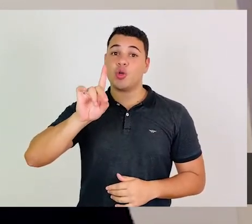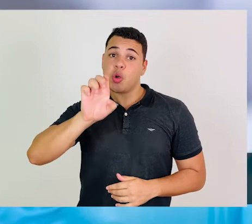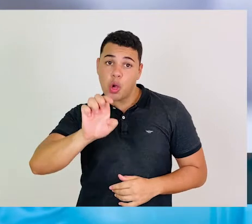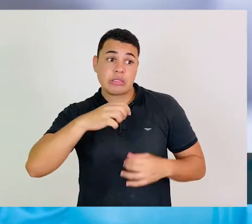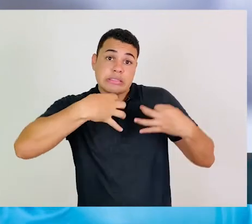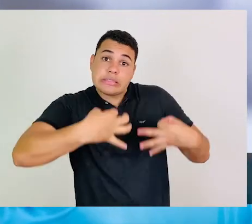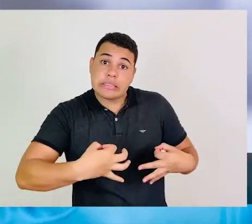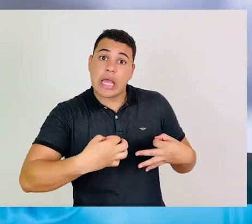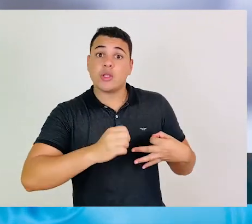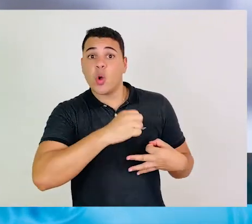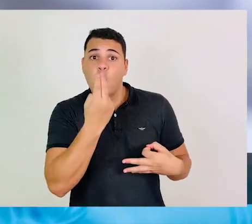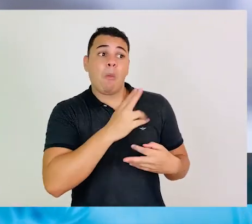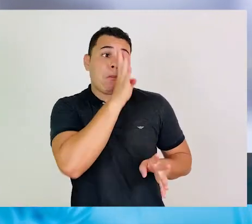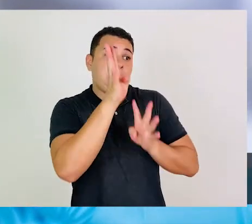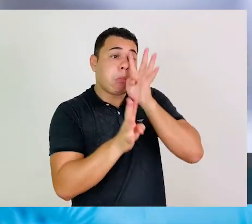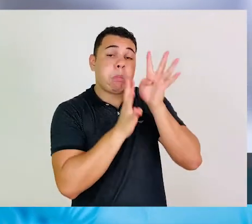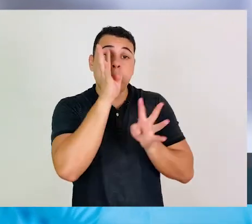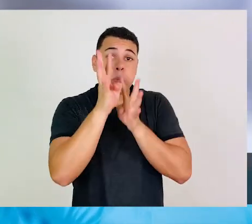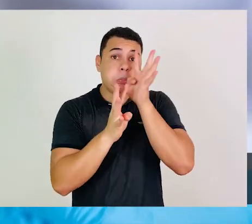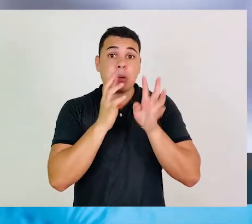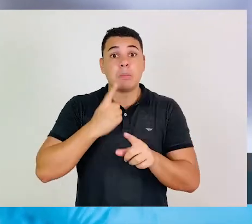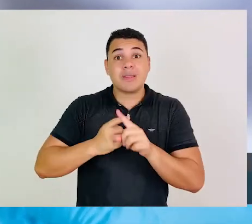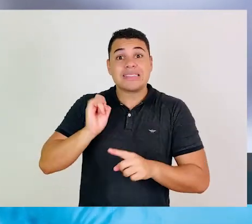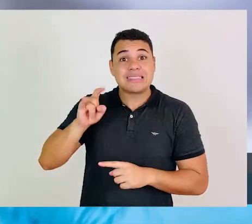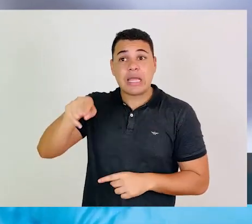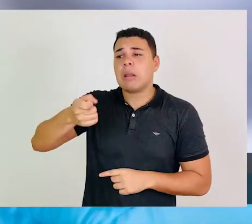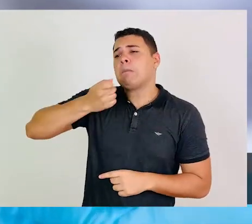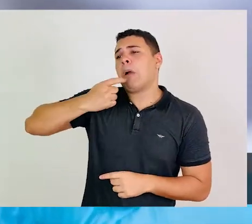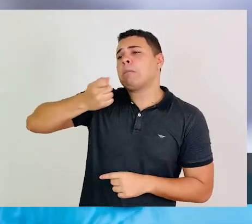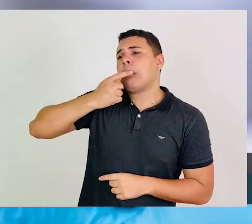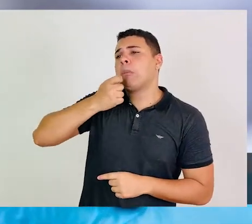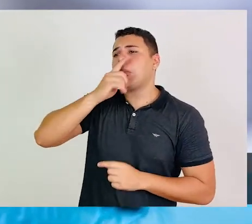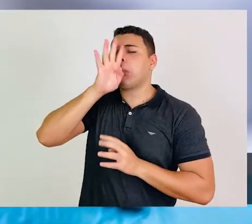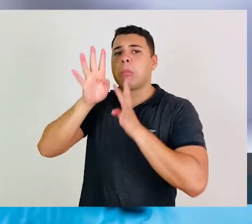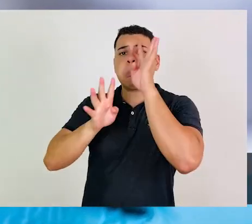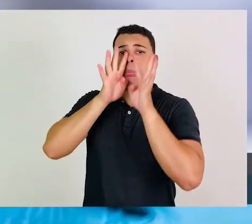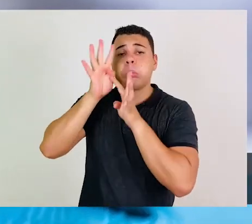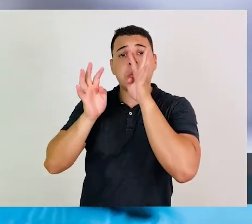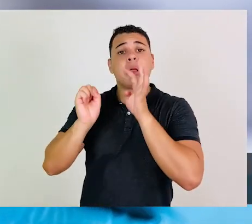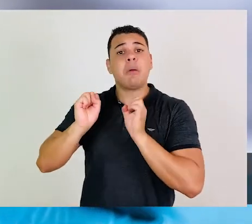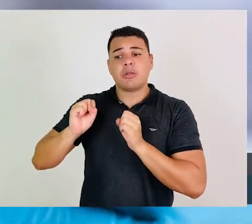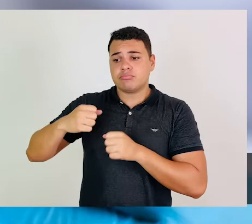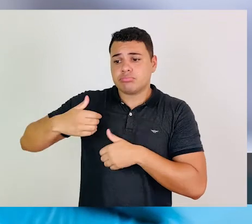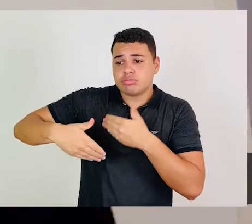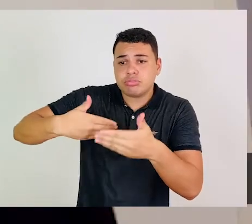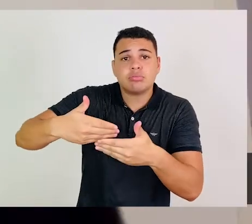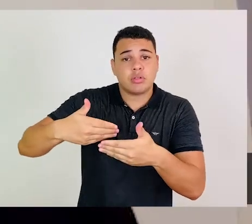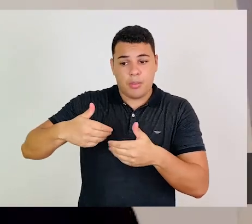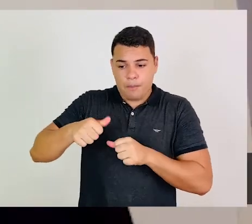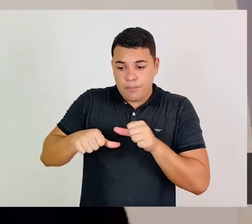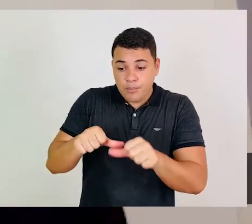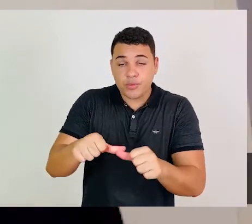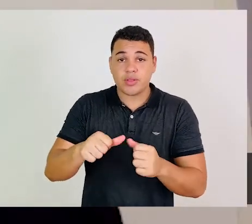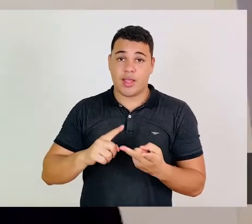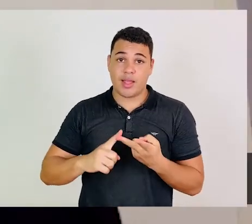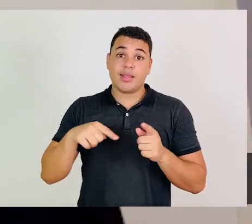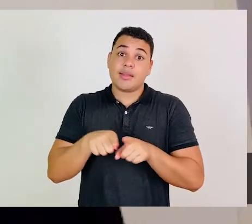paciente utilizou o corticoide previamente no tratamento da Covid-19, porque isso acaba